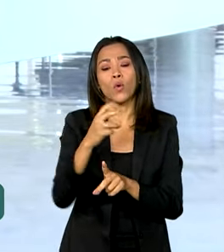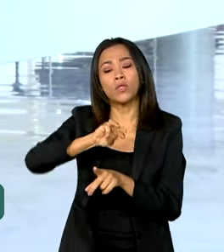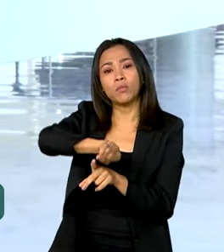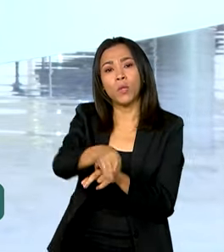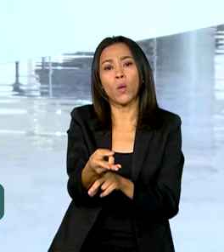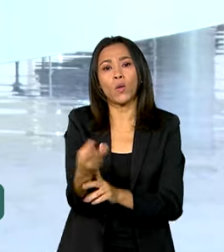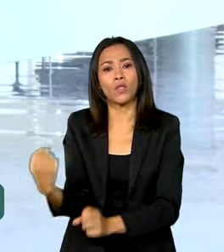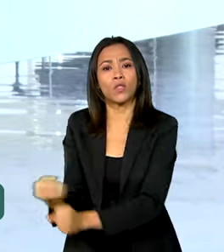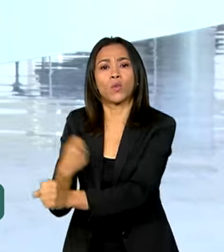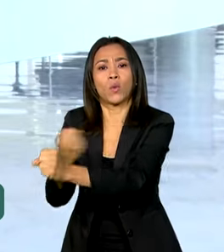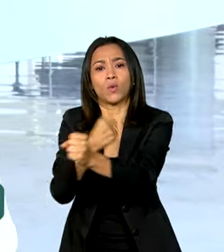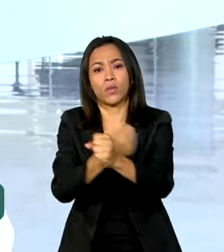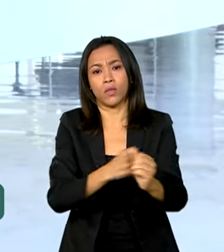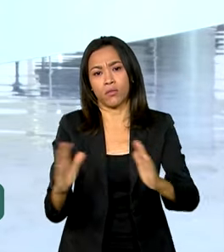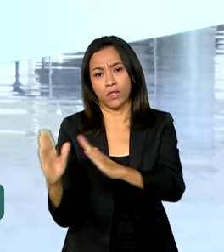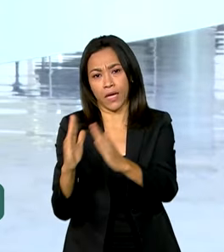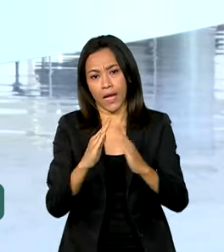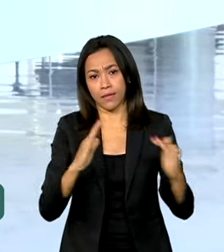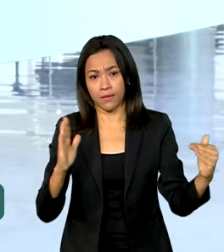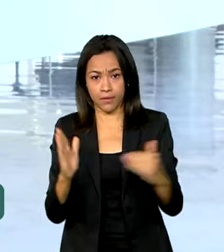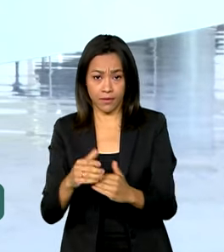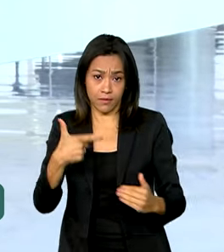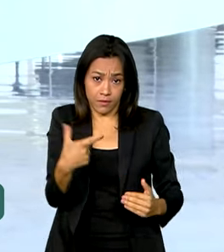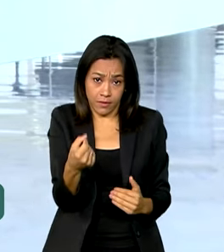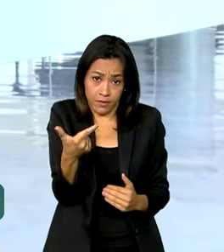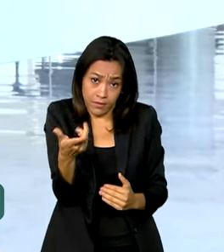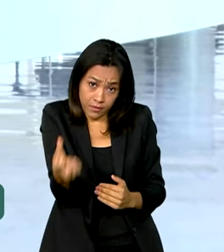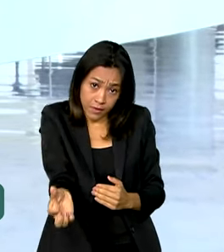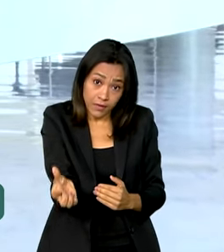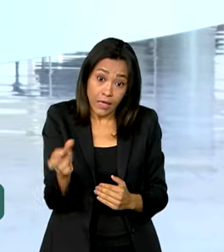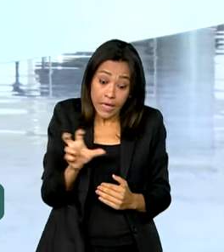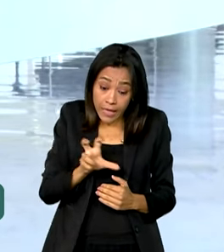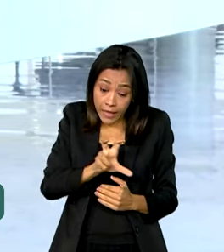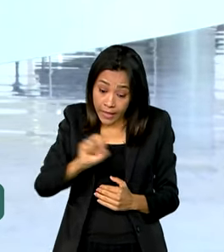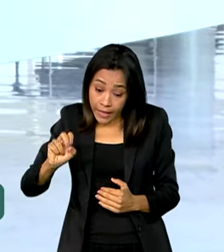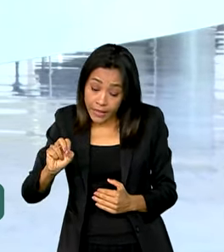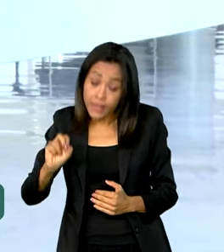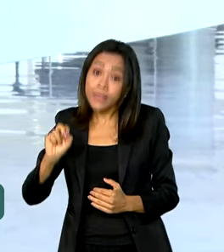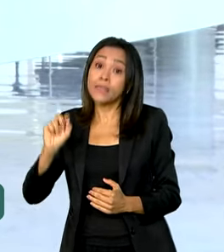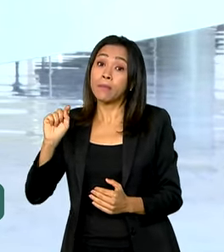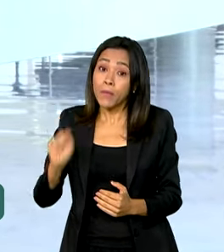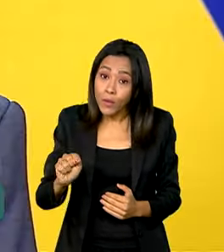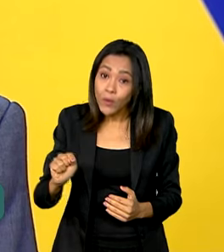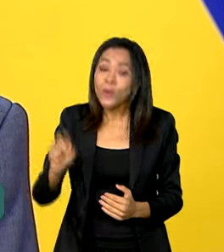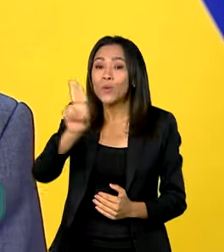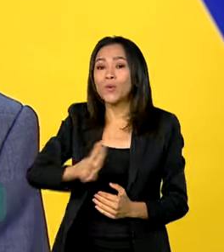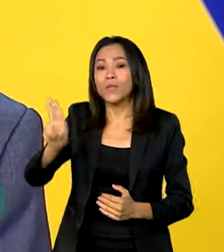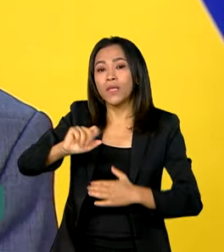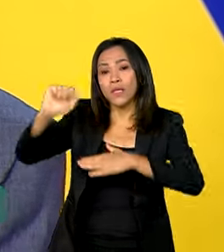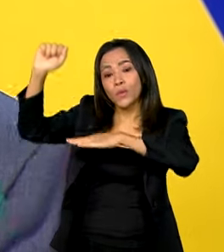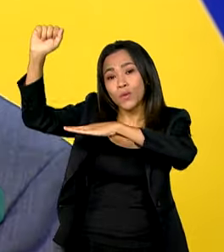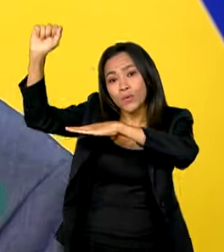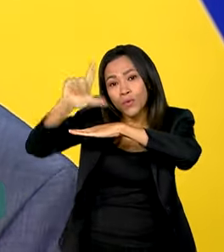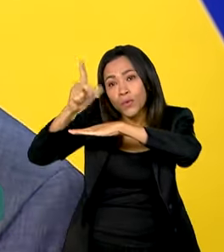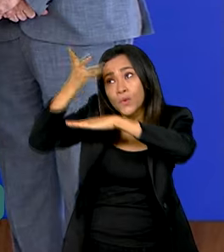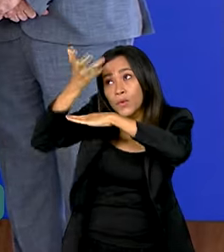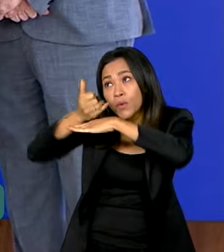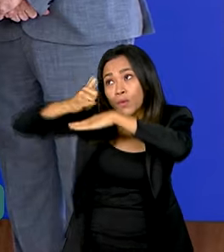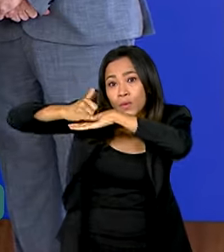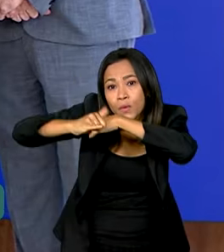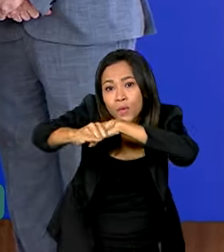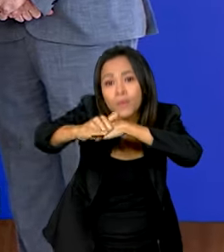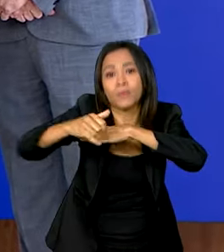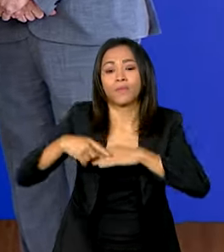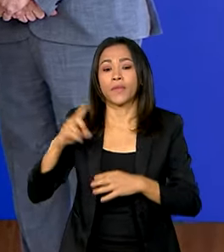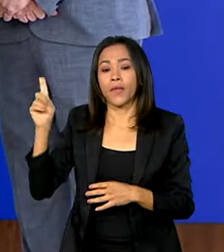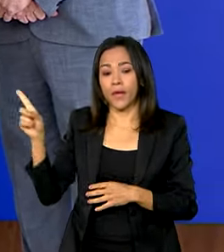unidades até 2026, 500 mil delas com painéis solares. Nós vamos continuar acelerando esse processo